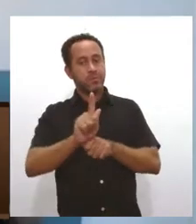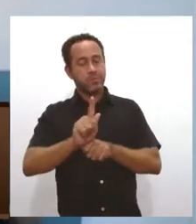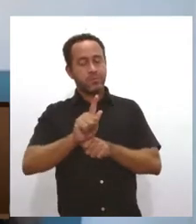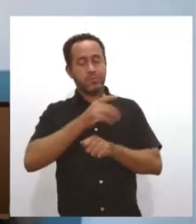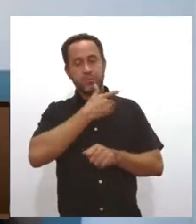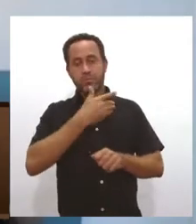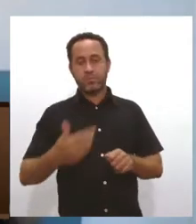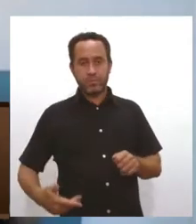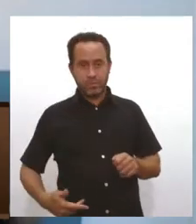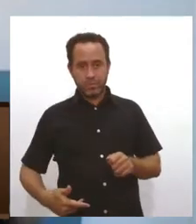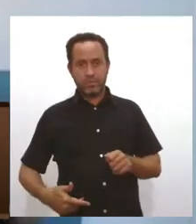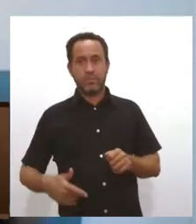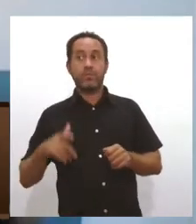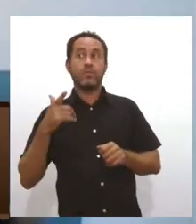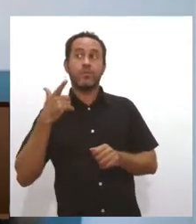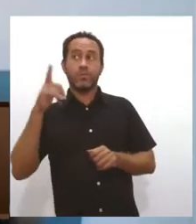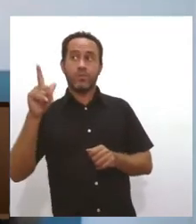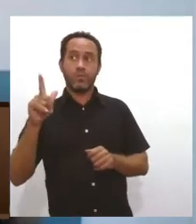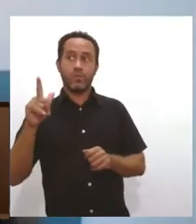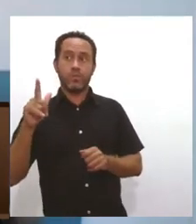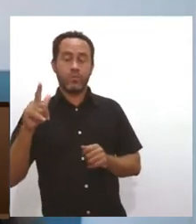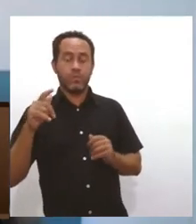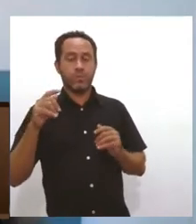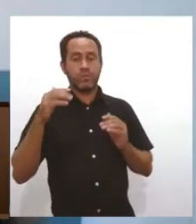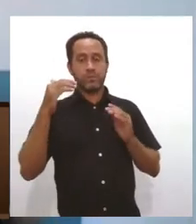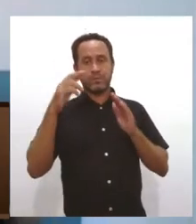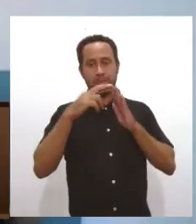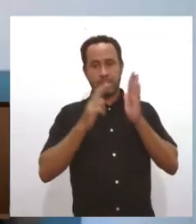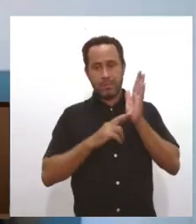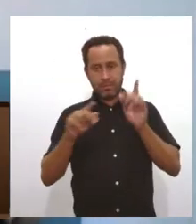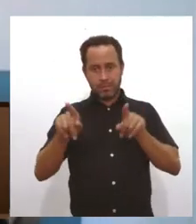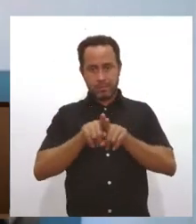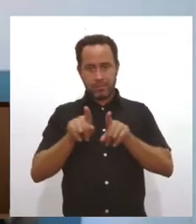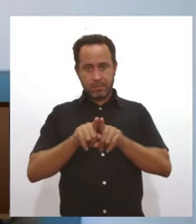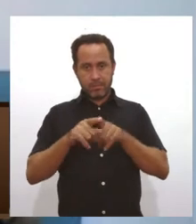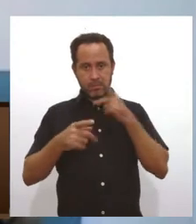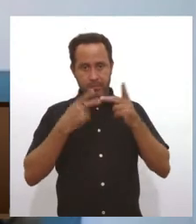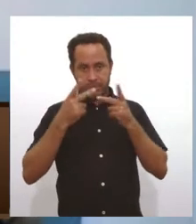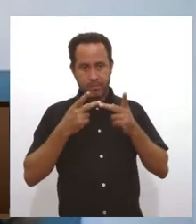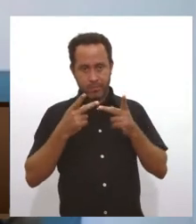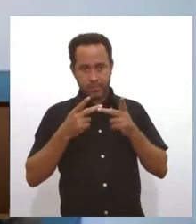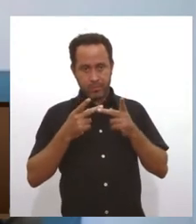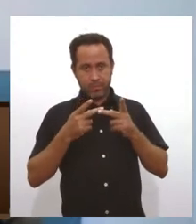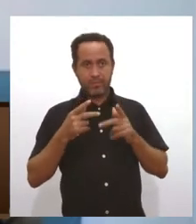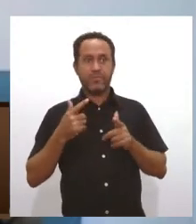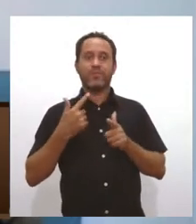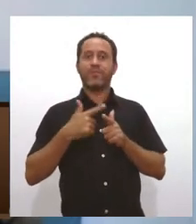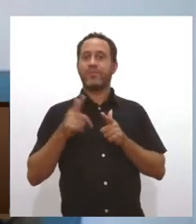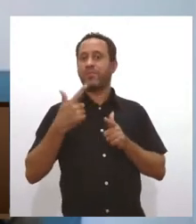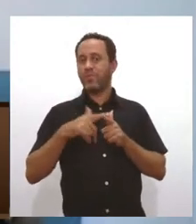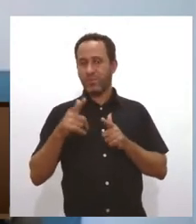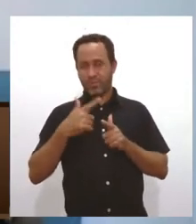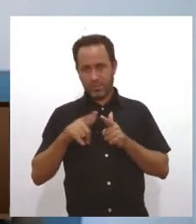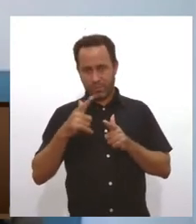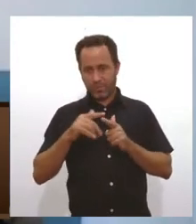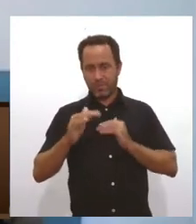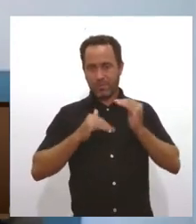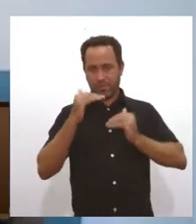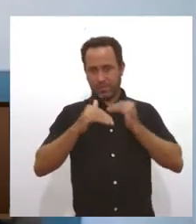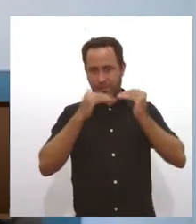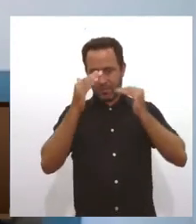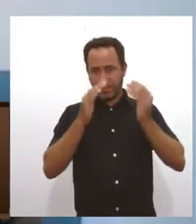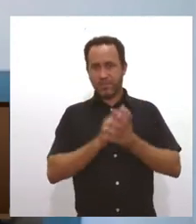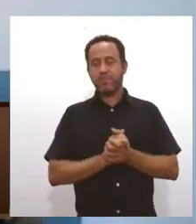E um outro ponto, assim, que eu coloco como um calcanhar de Aquiles dentro desse processo, É a